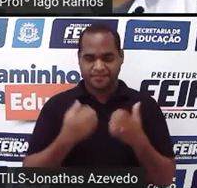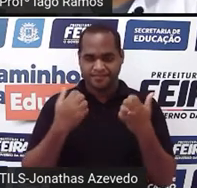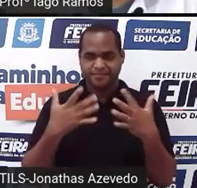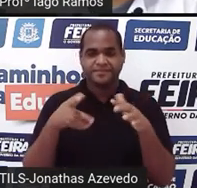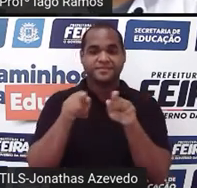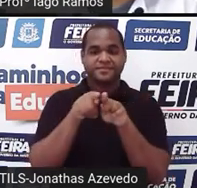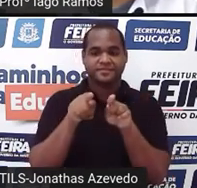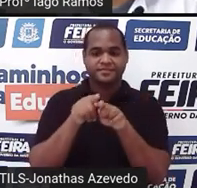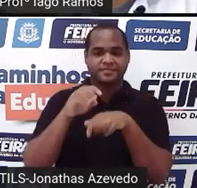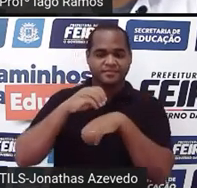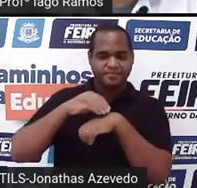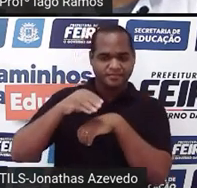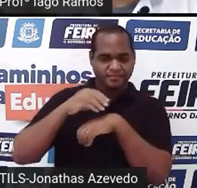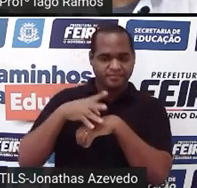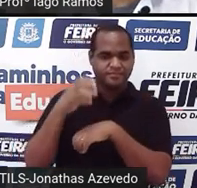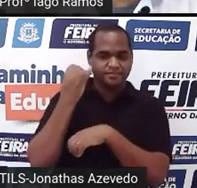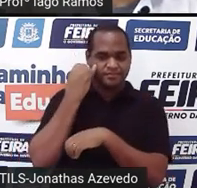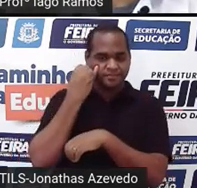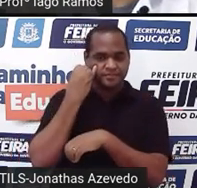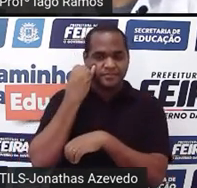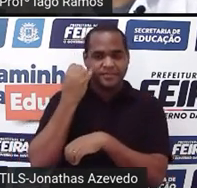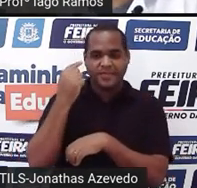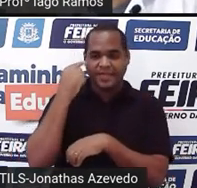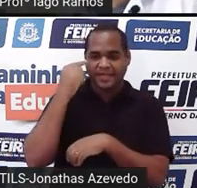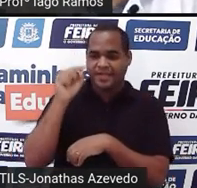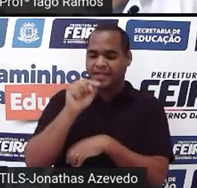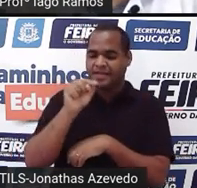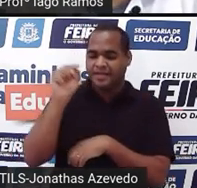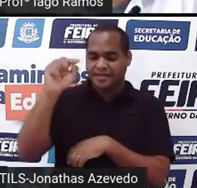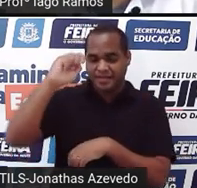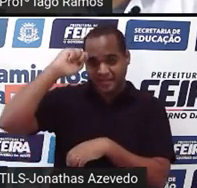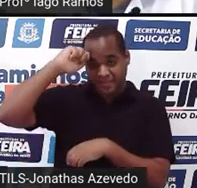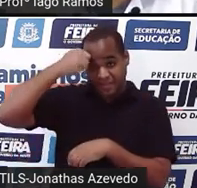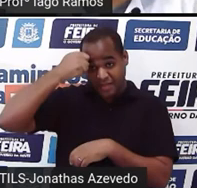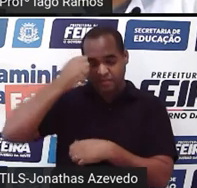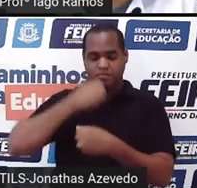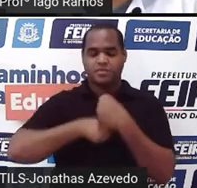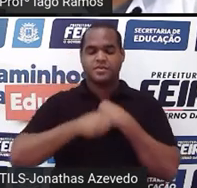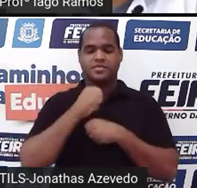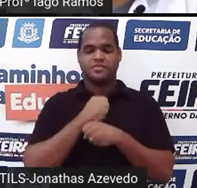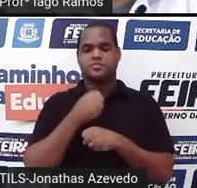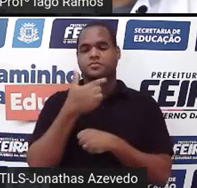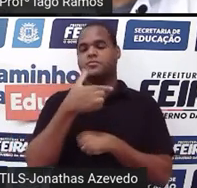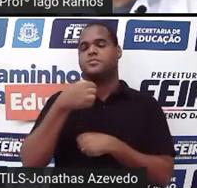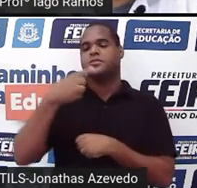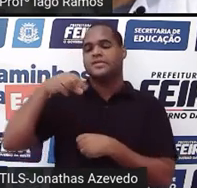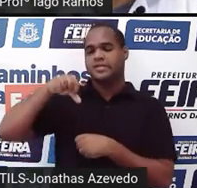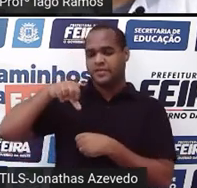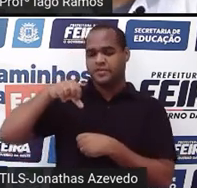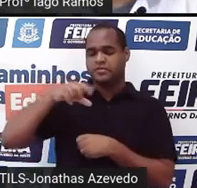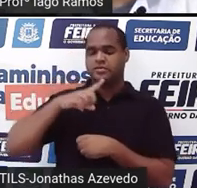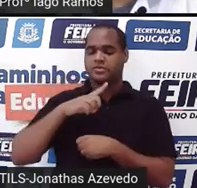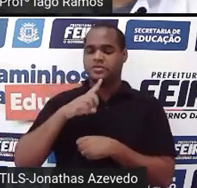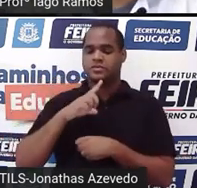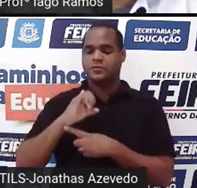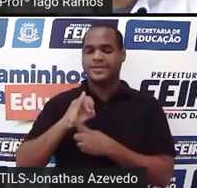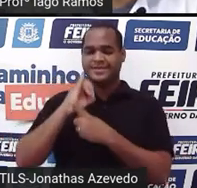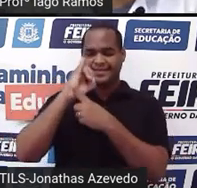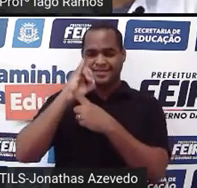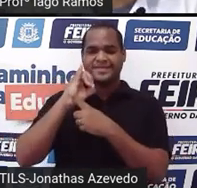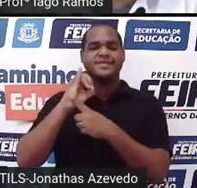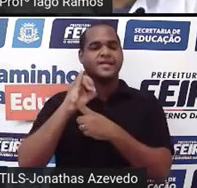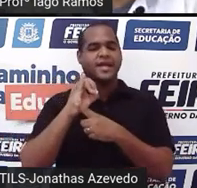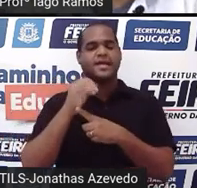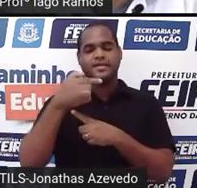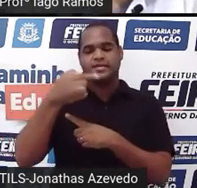informaçãozinha bacana, que naquele traçozinho preto, ele tá dizendo que em 2019 o índice era 74, então, de